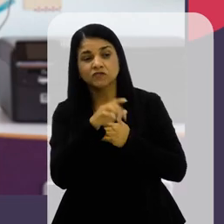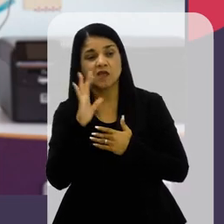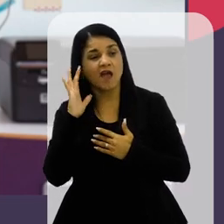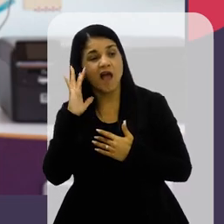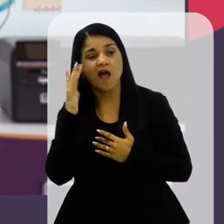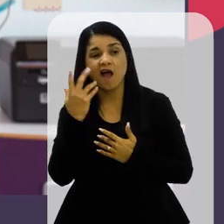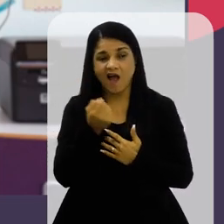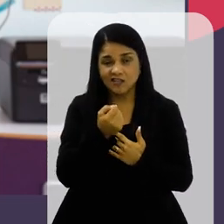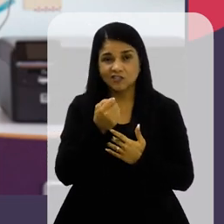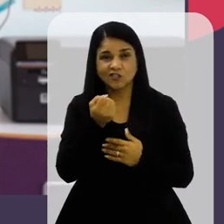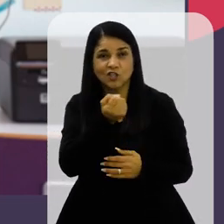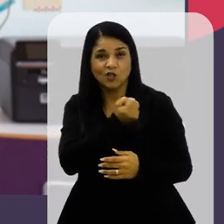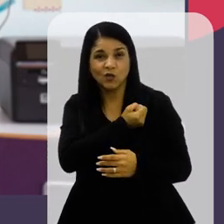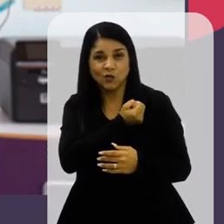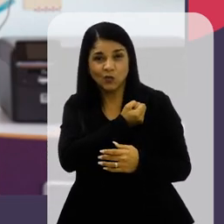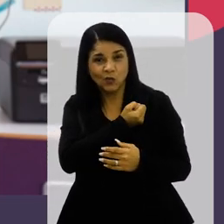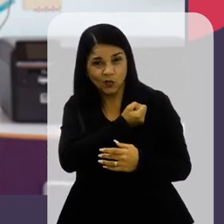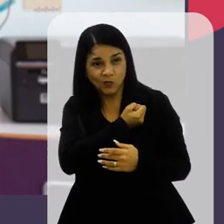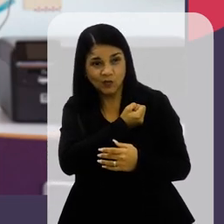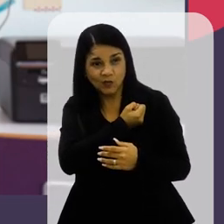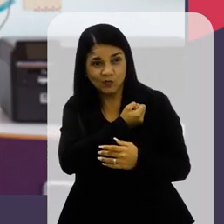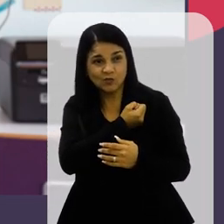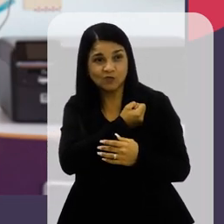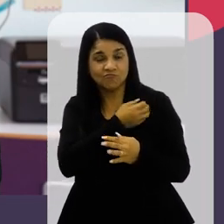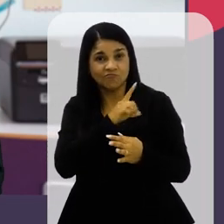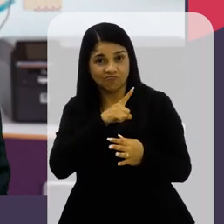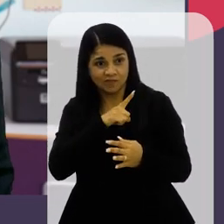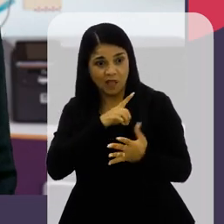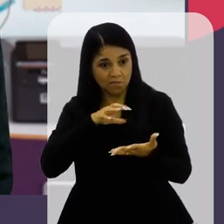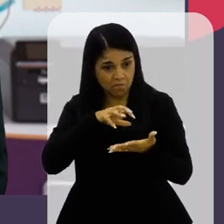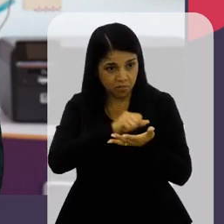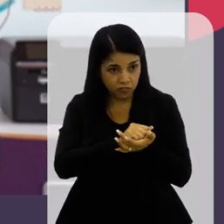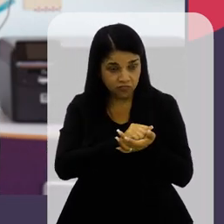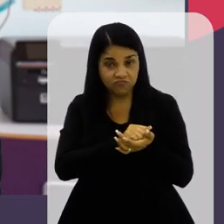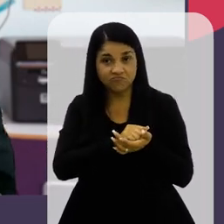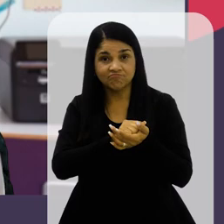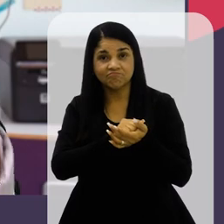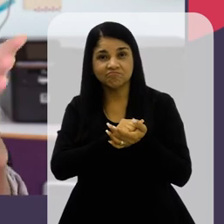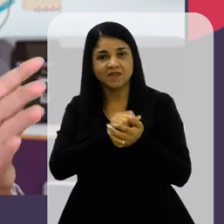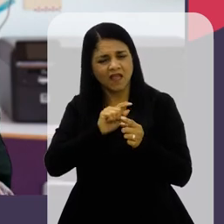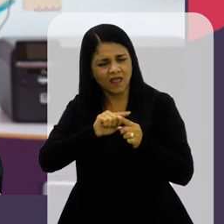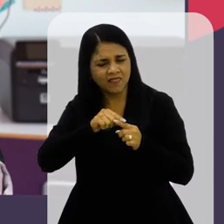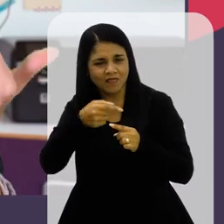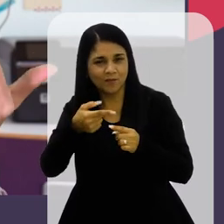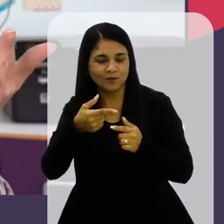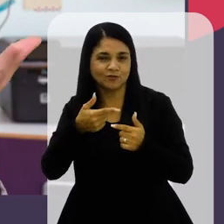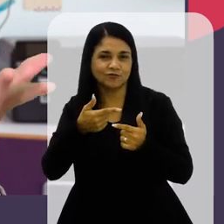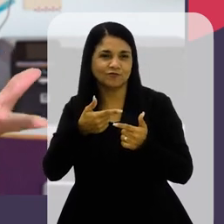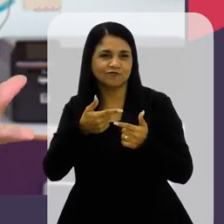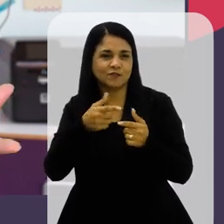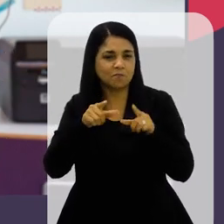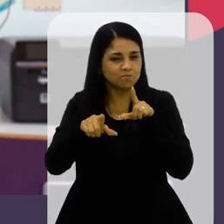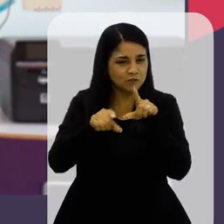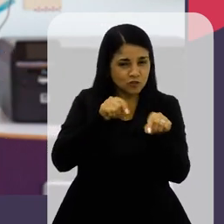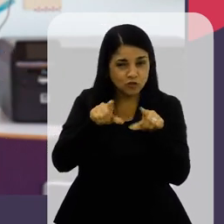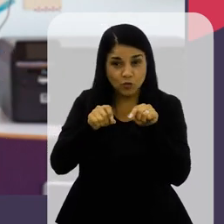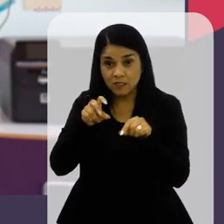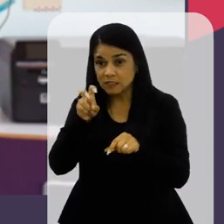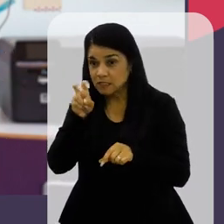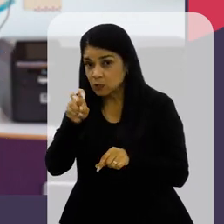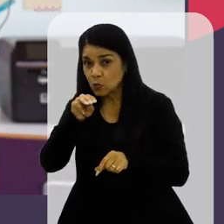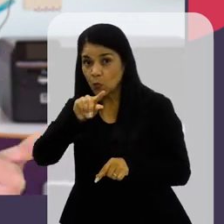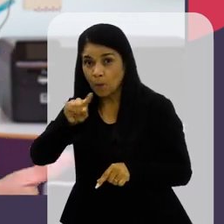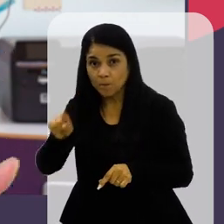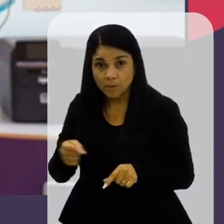você acha Que esses números Estão subnotificados Mas isso é Uma outra questão Se você teve Que